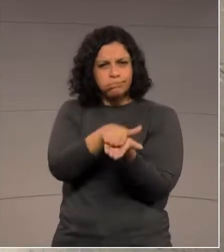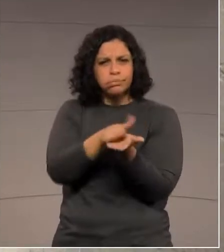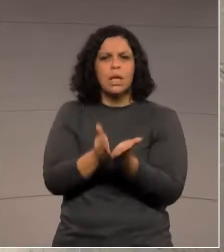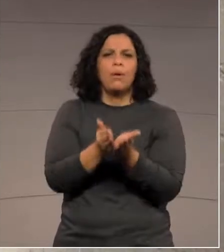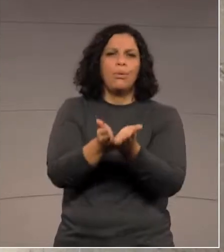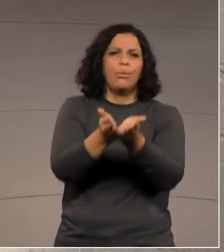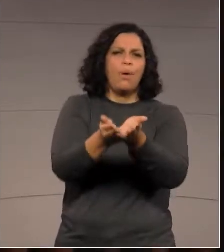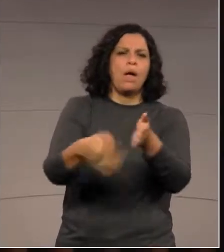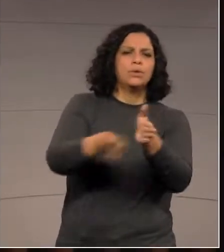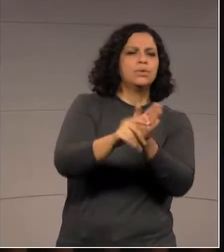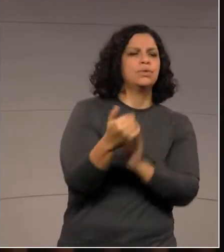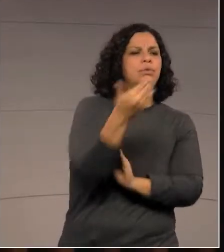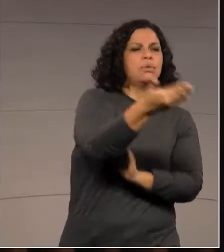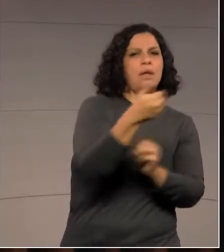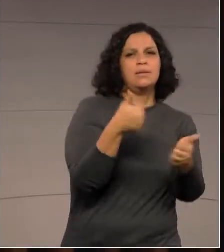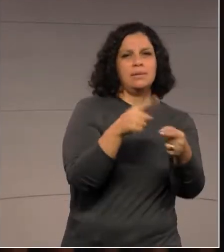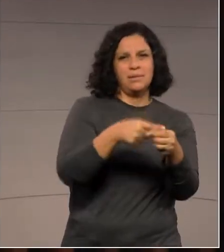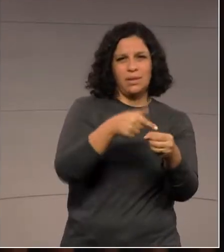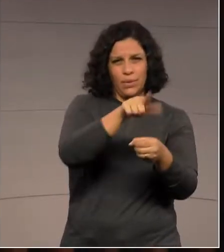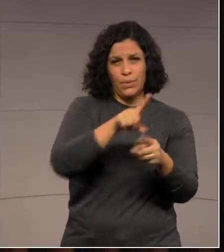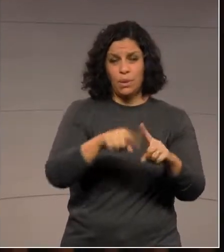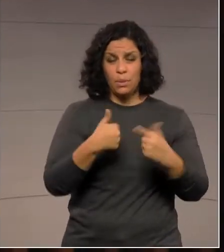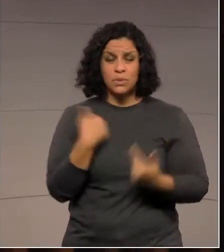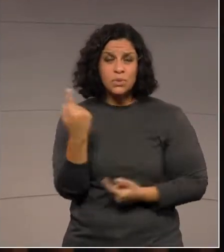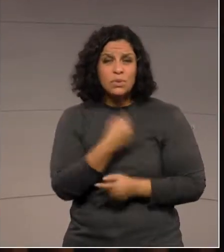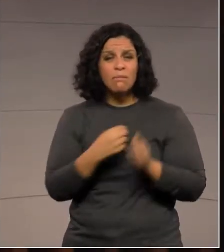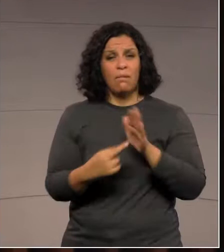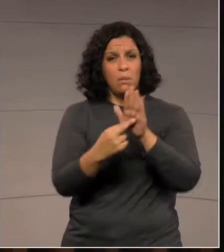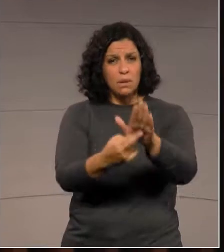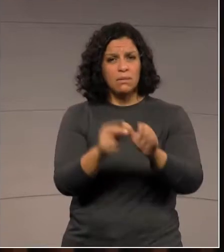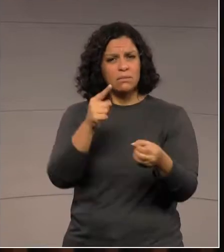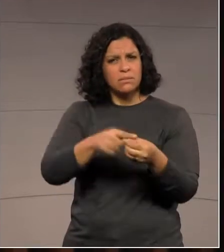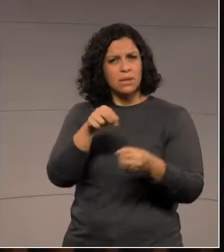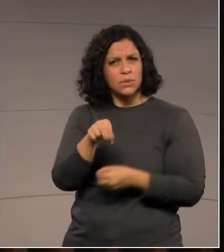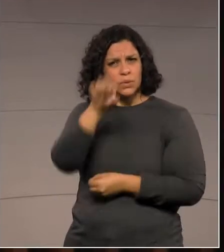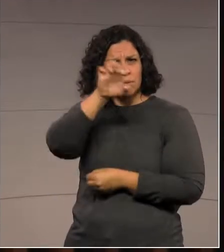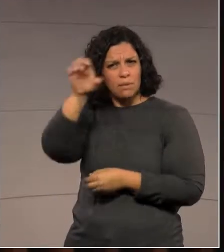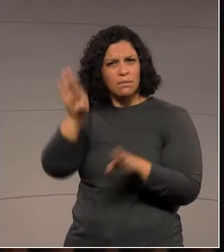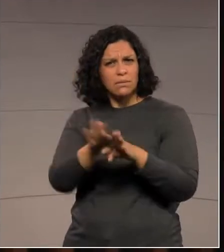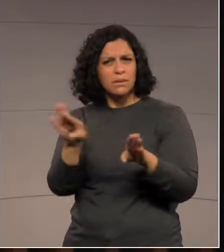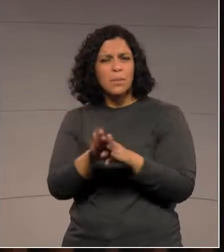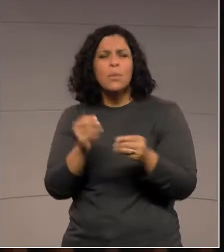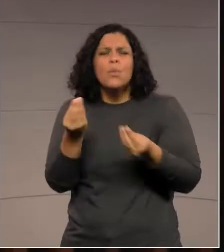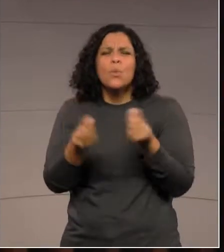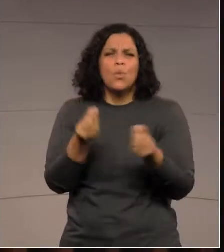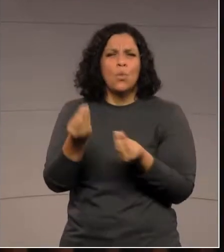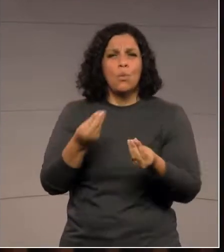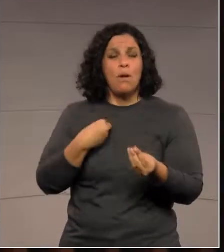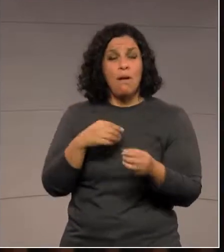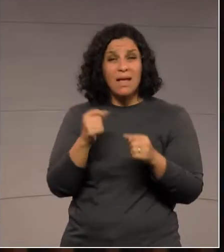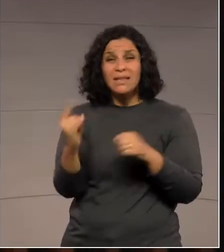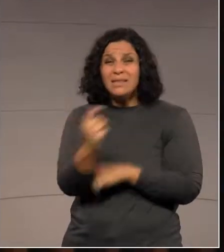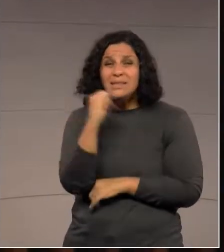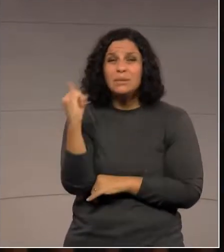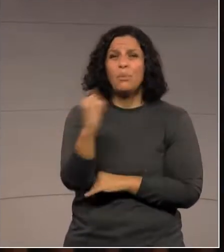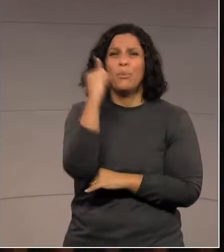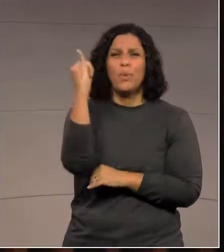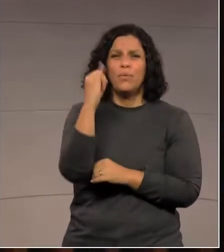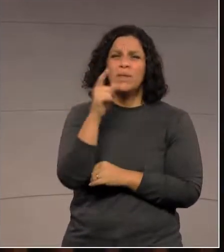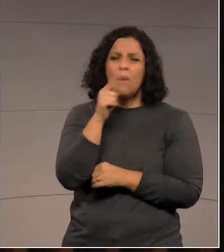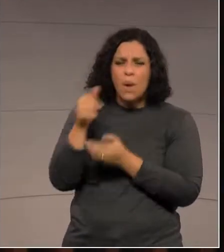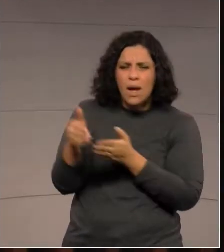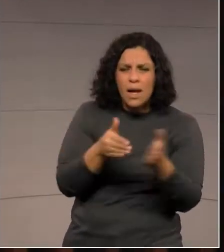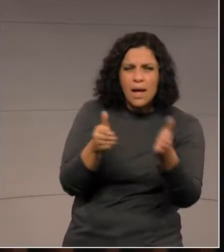Quero dizer aqui, como representante, como muitos deputados do noroeste, talvez seja a ligação mais importante do Rio Ivaí.